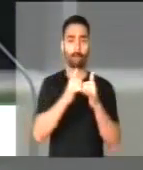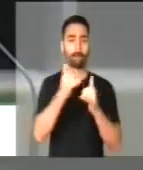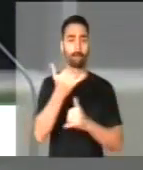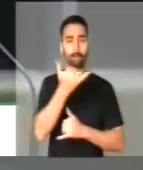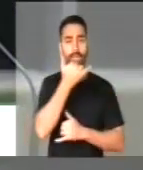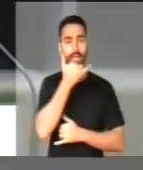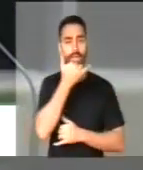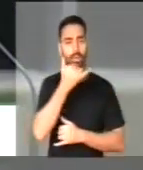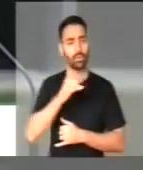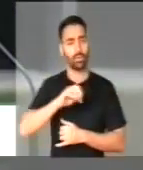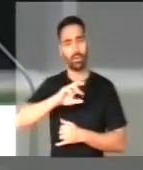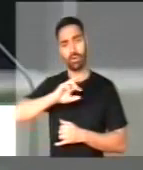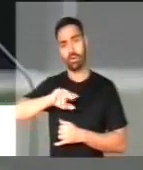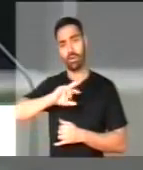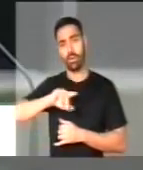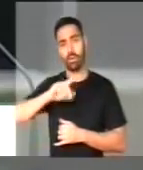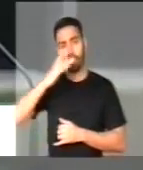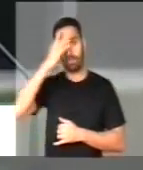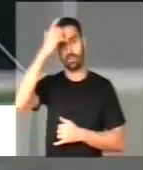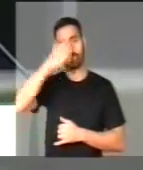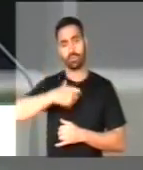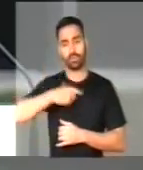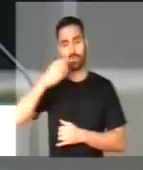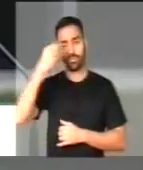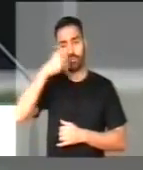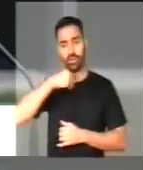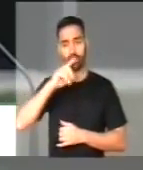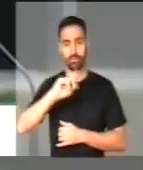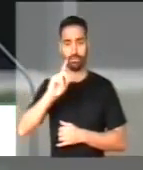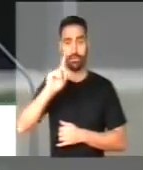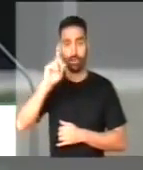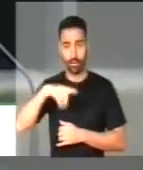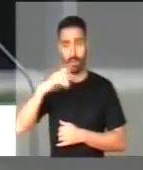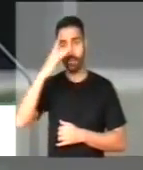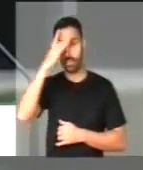característica dos fracos e sim dos fortes. Muito obrigada.